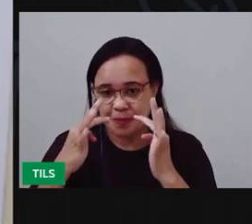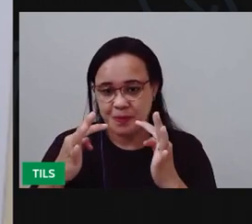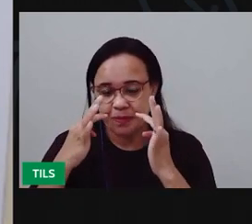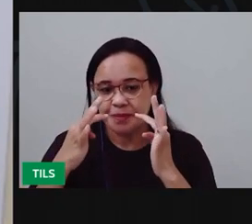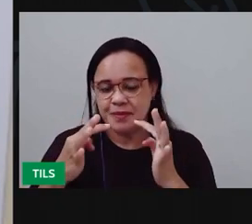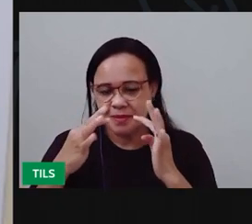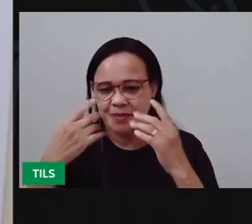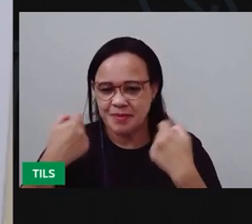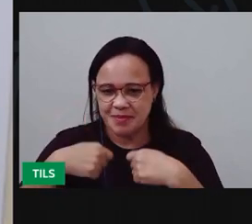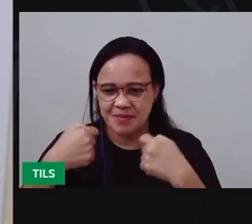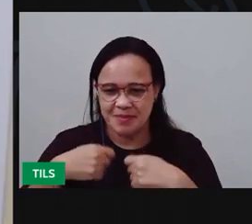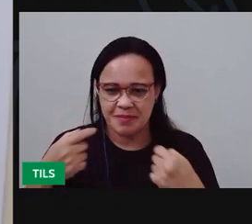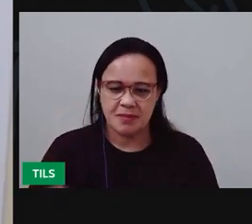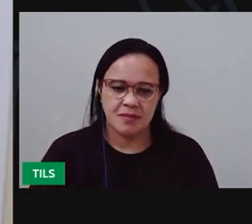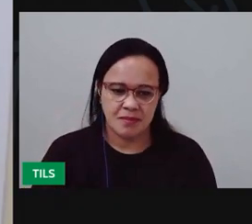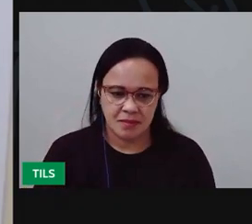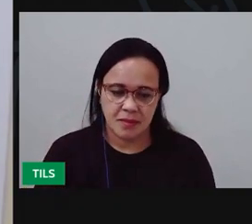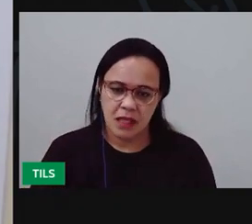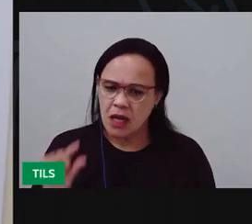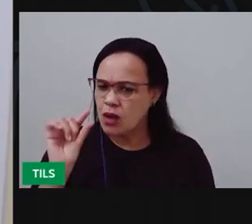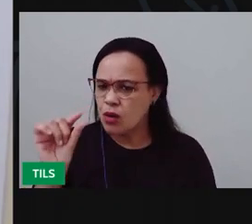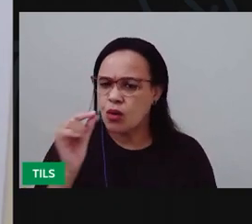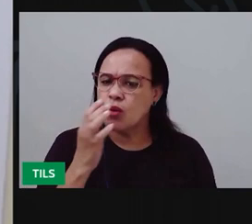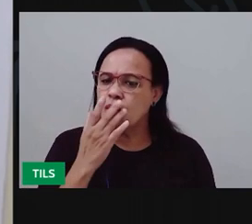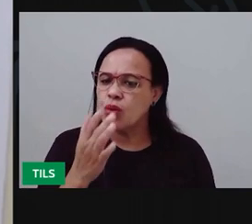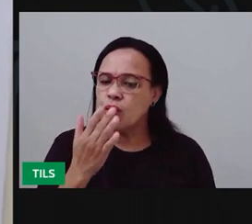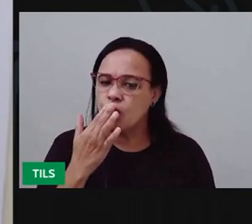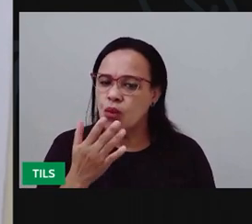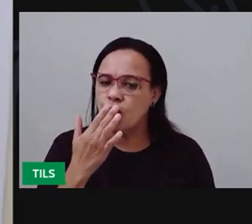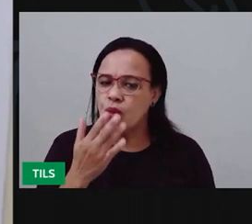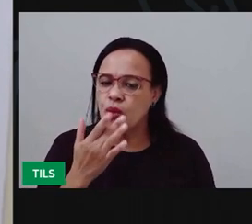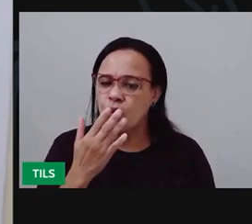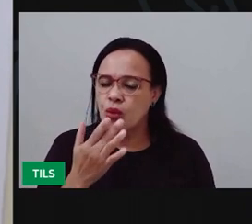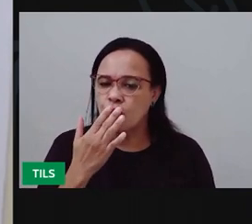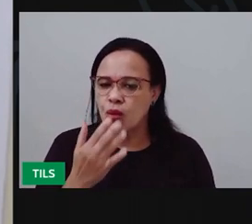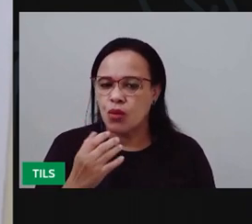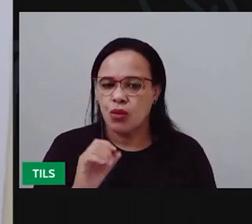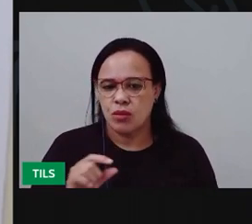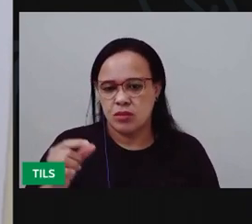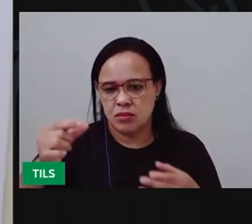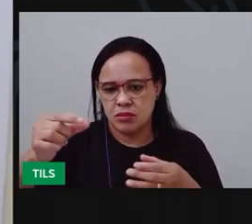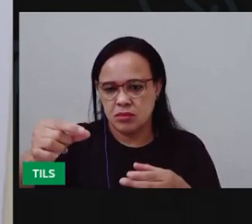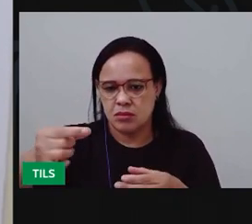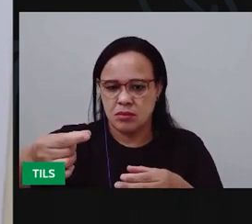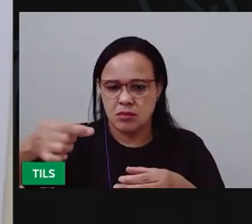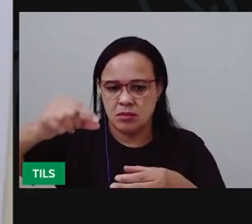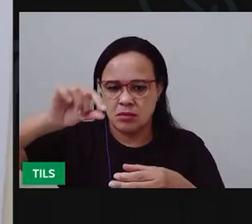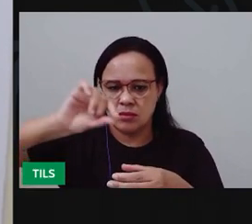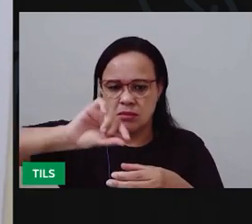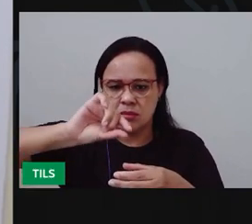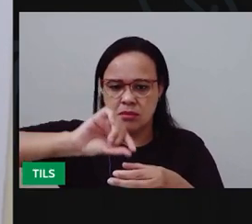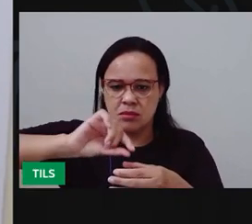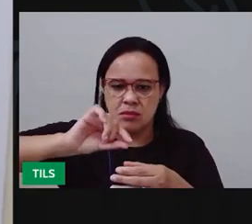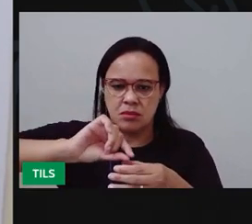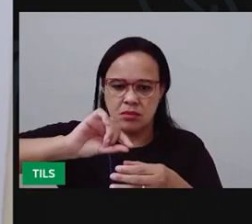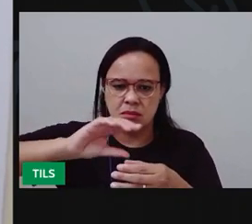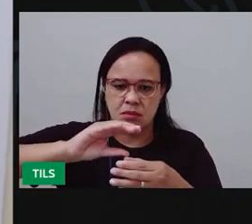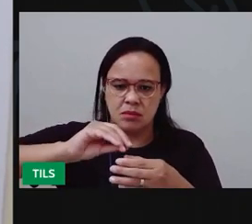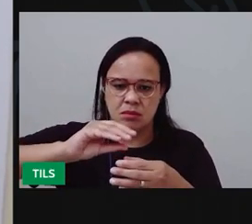Você pode colocar um pouco de tinta na tampinha também para facilitar. E aí...